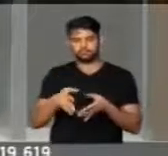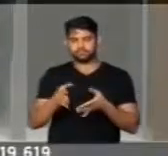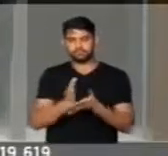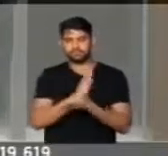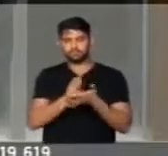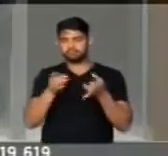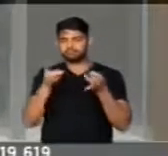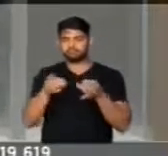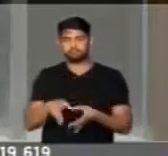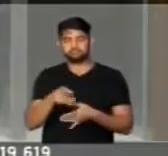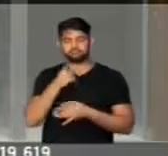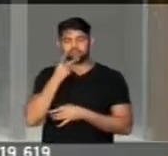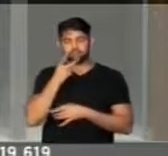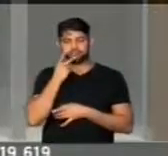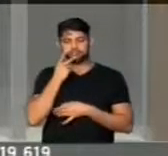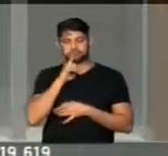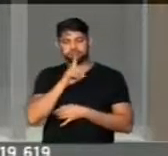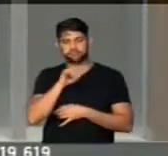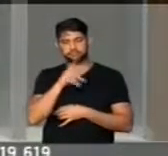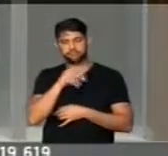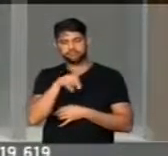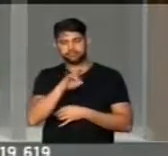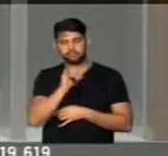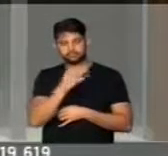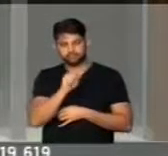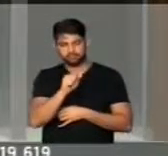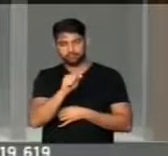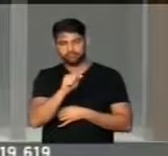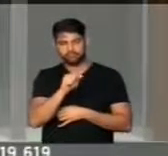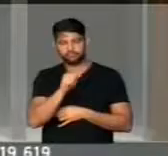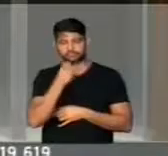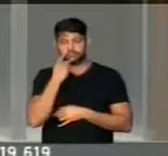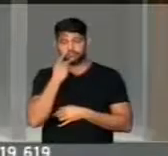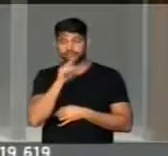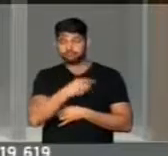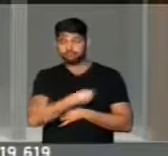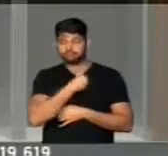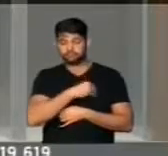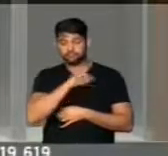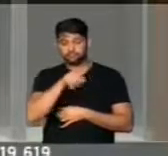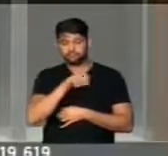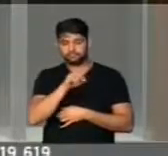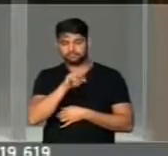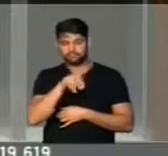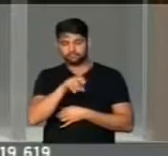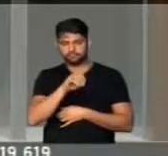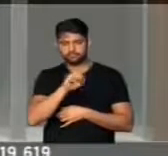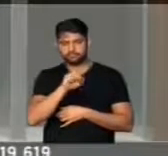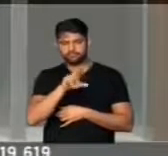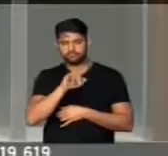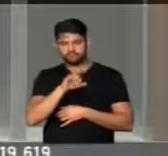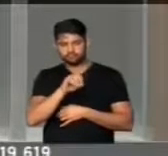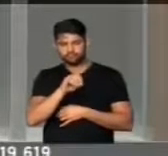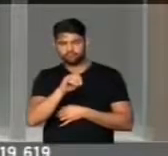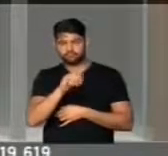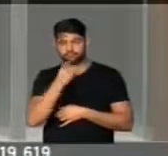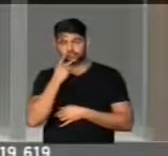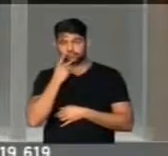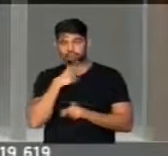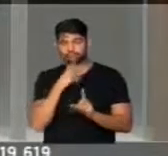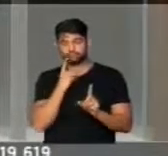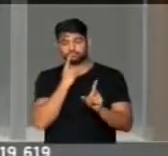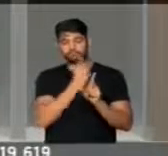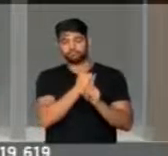desistiu da delação premiada. Diz aqui o senhor José Antunes Sobrinho, que se